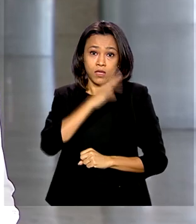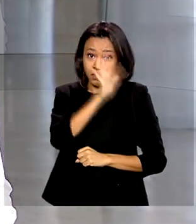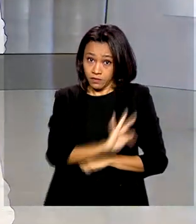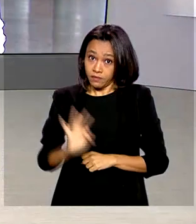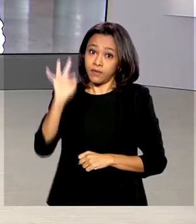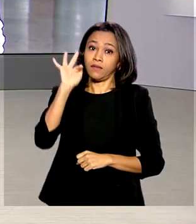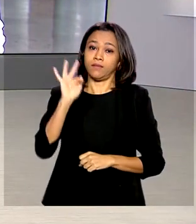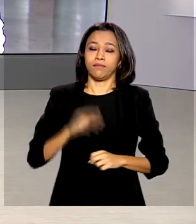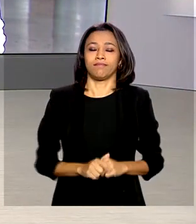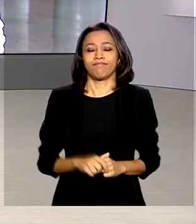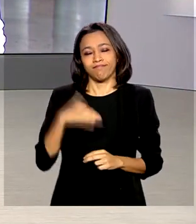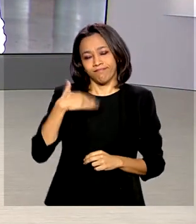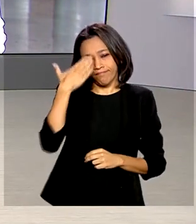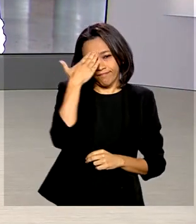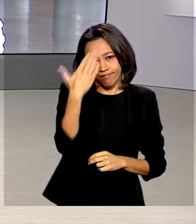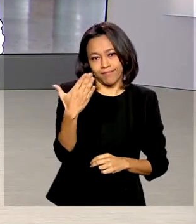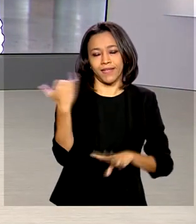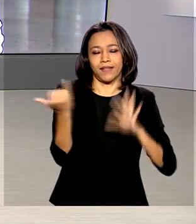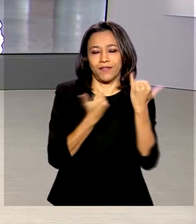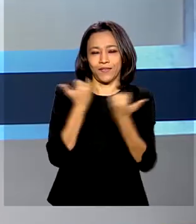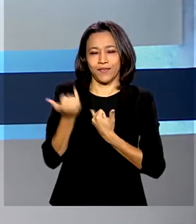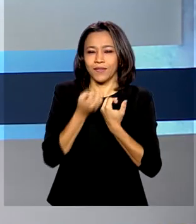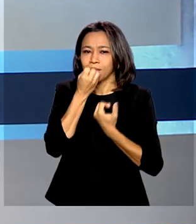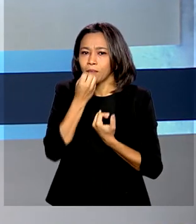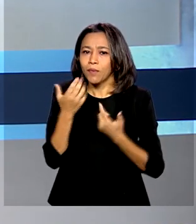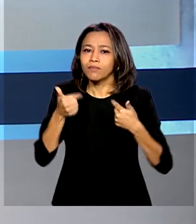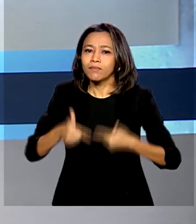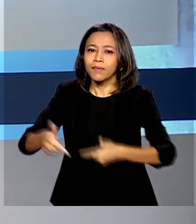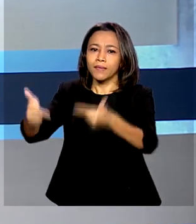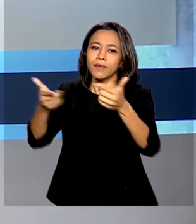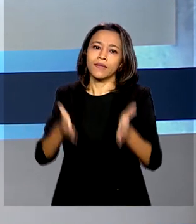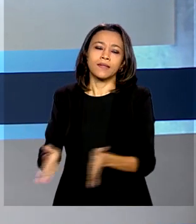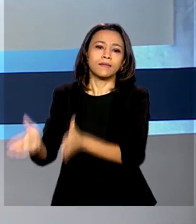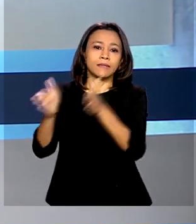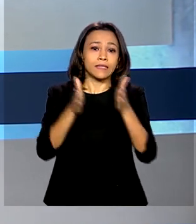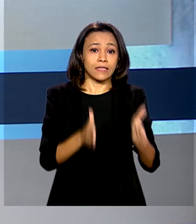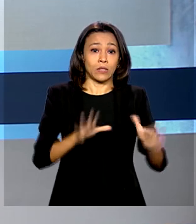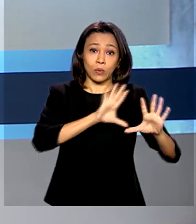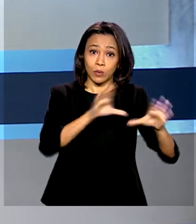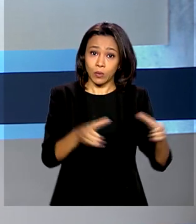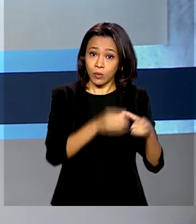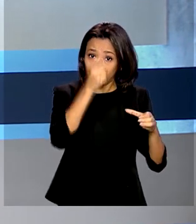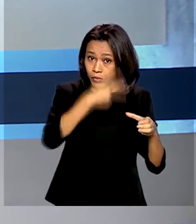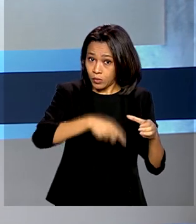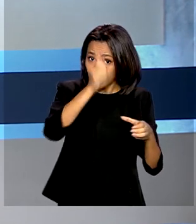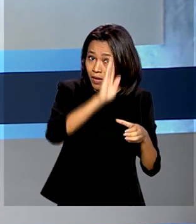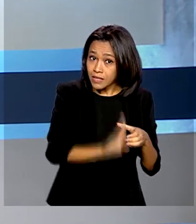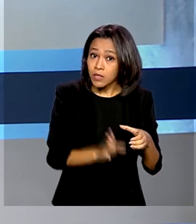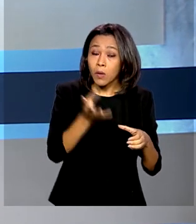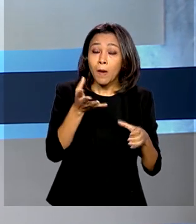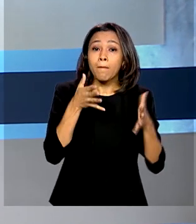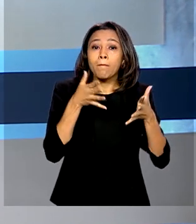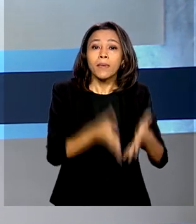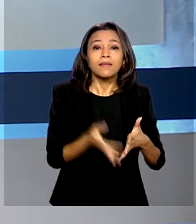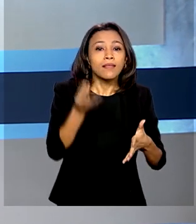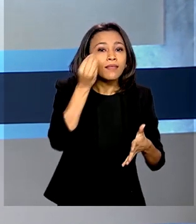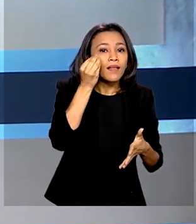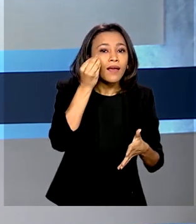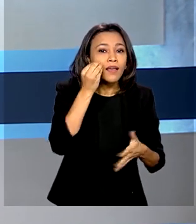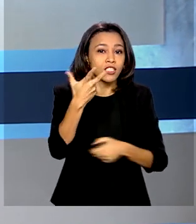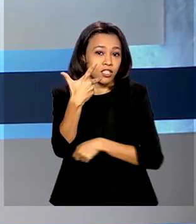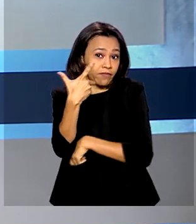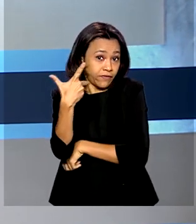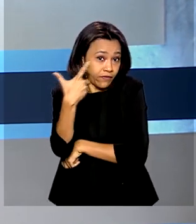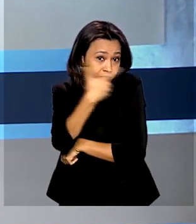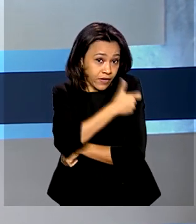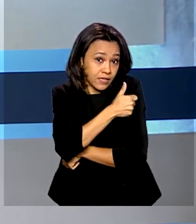Renata. Obrigada, Luana, pelas suas informações. Bom trabalho para você. E olha, brasileiros que estão participando de testes para a vacina de Oxford,